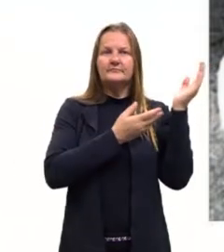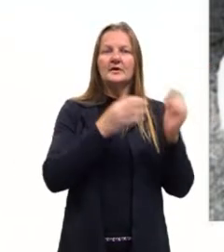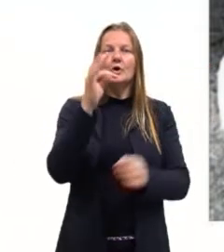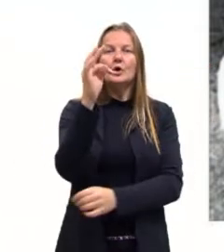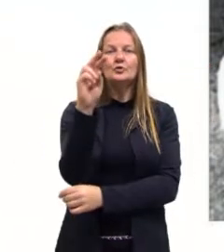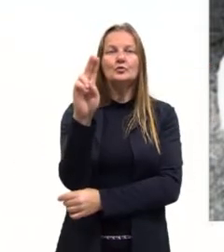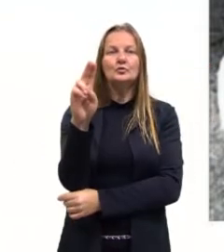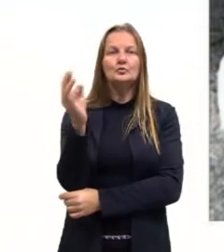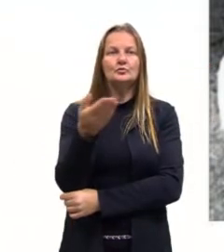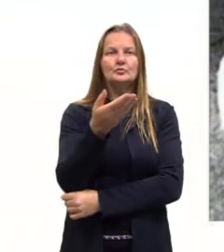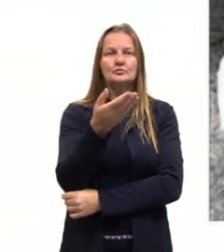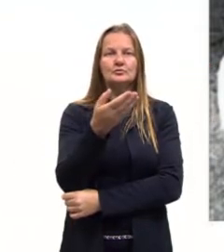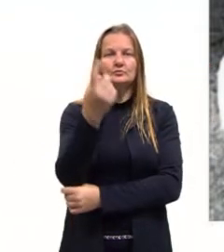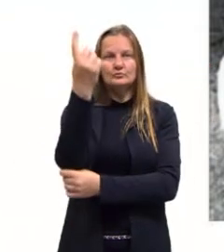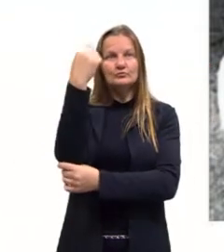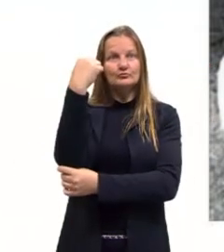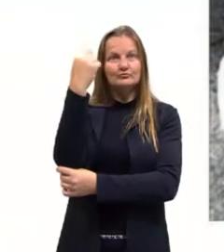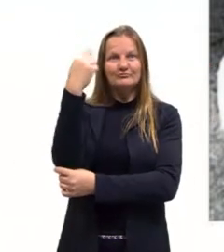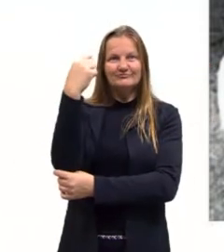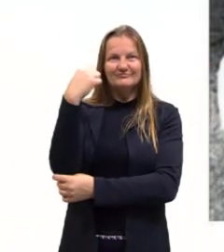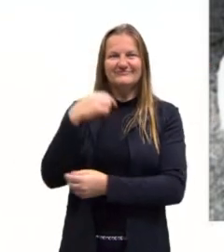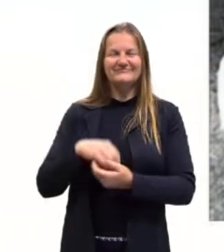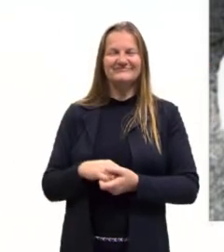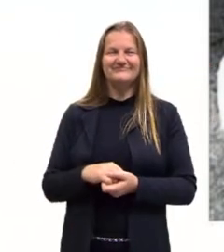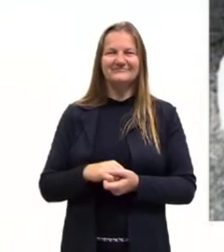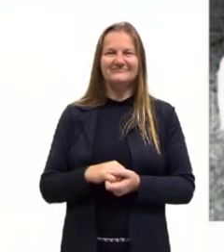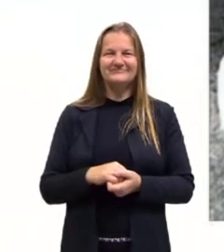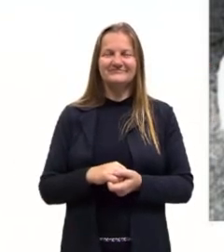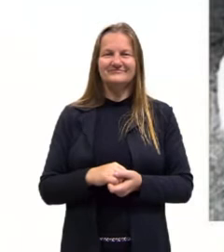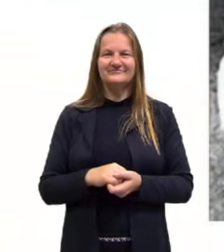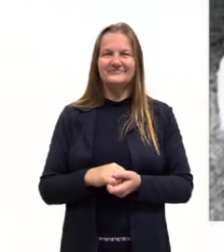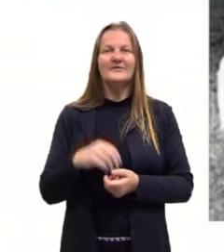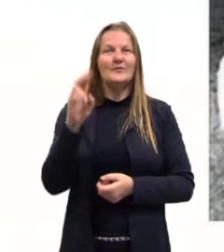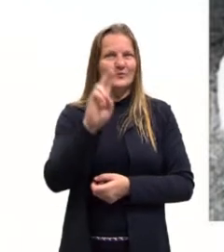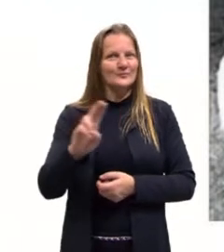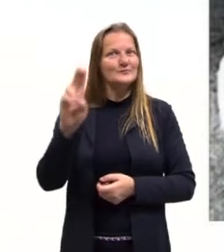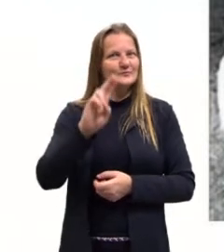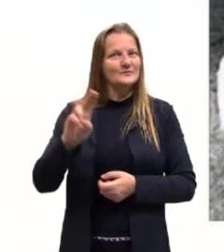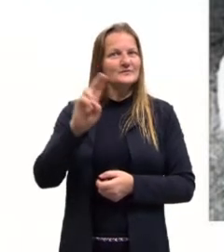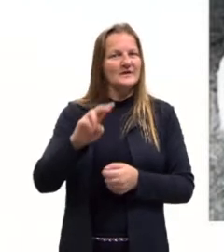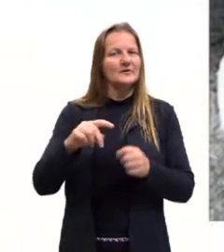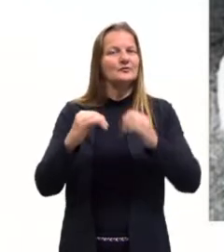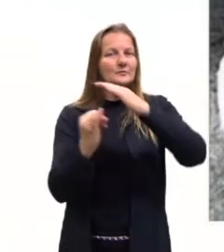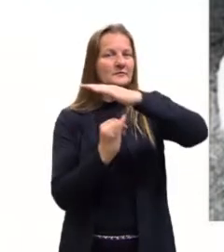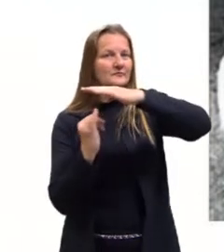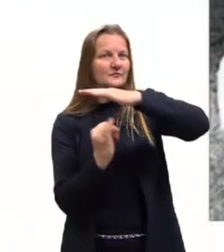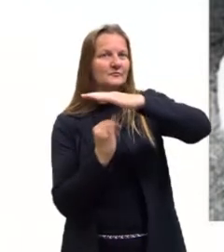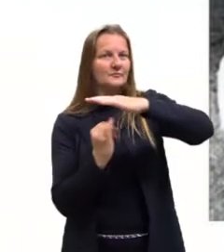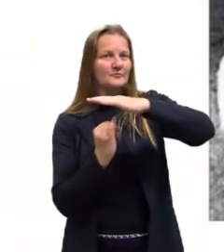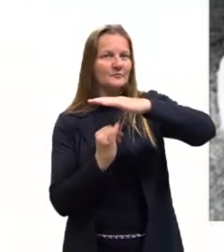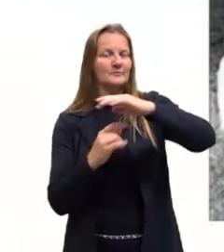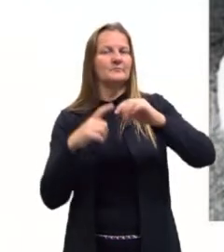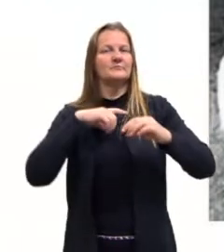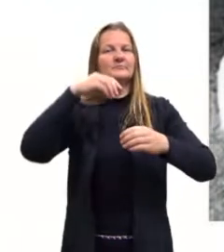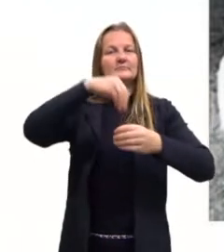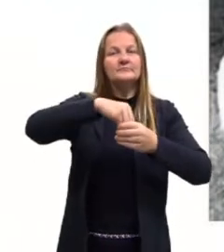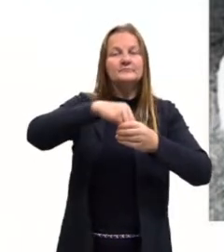no modo imperativo, lembrando que o tu é utilizado na linguagem informal, dentro aqui